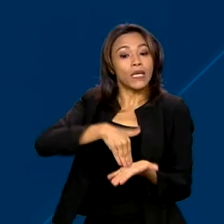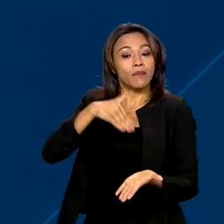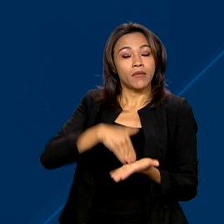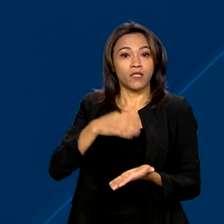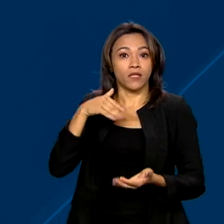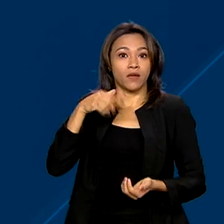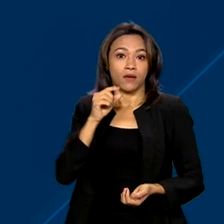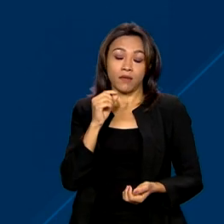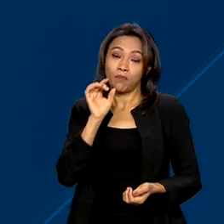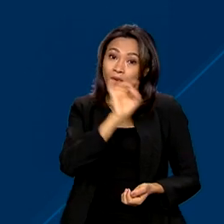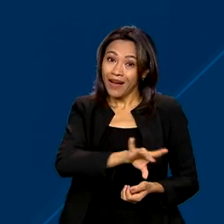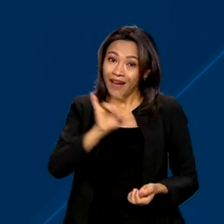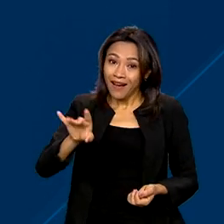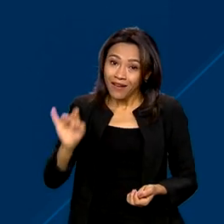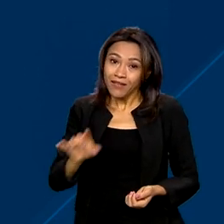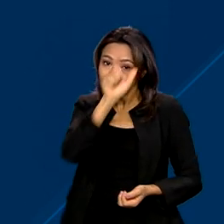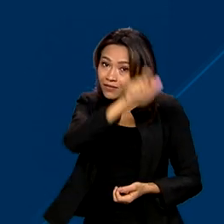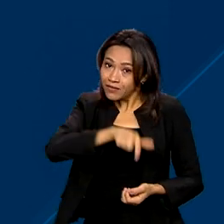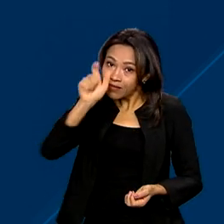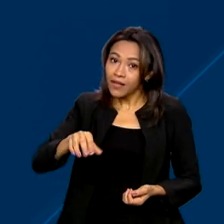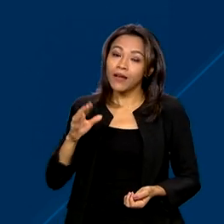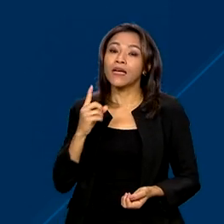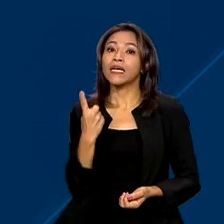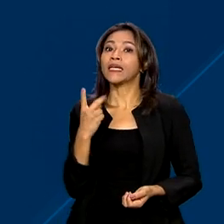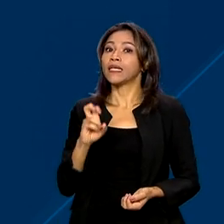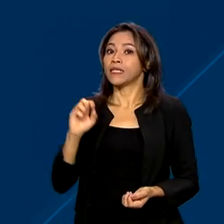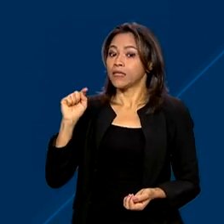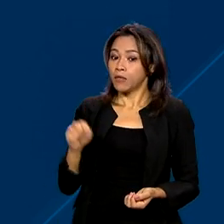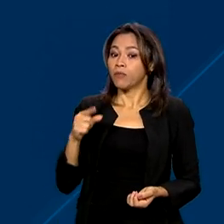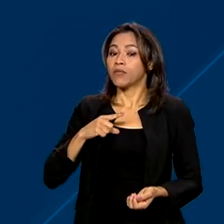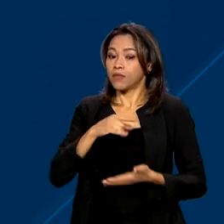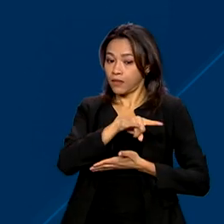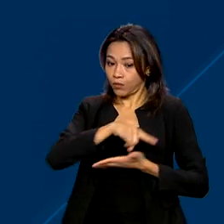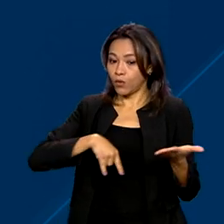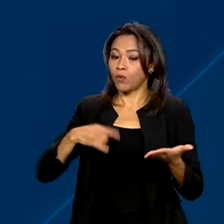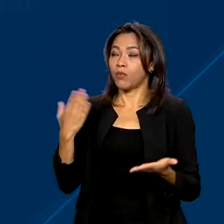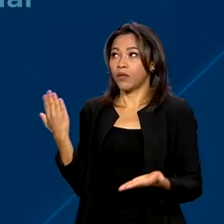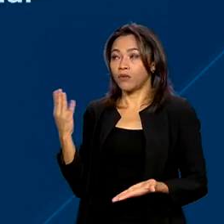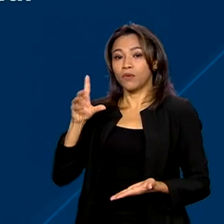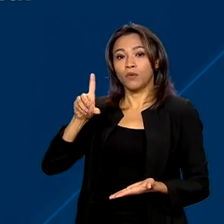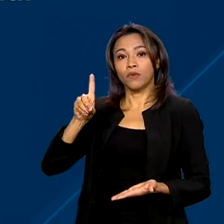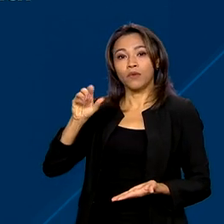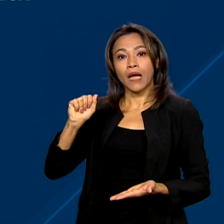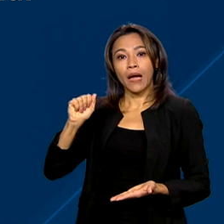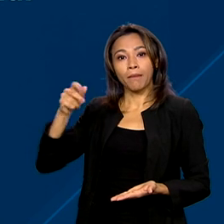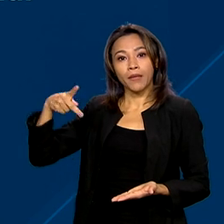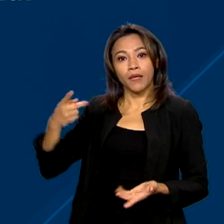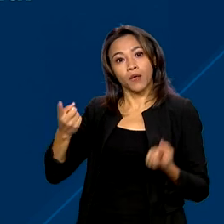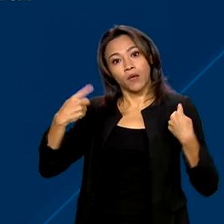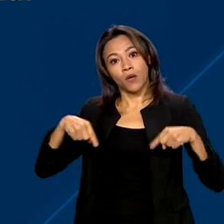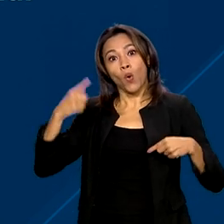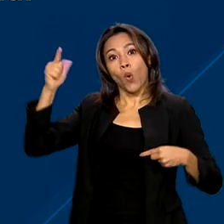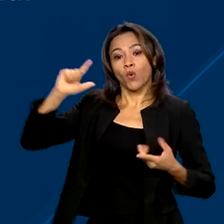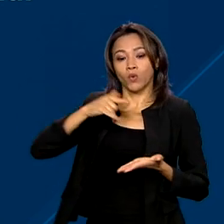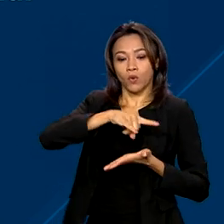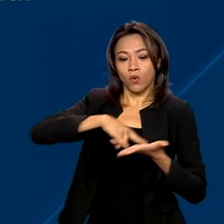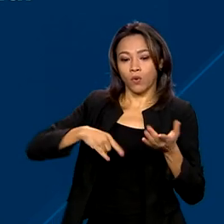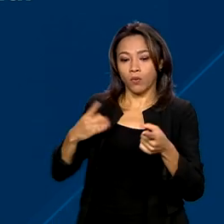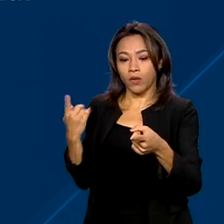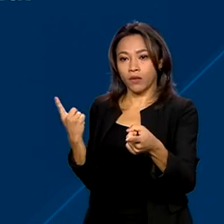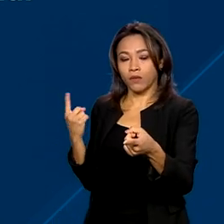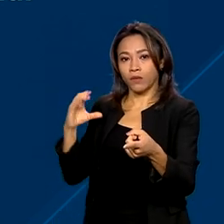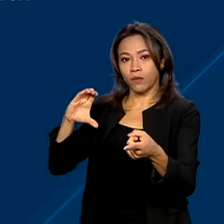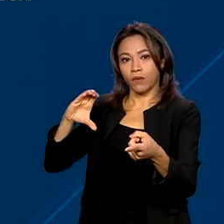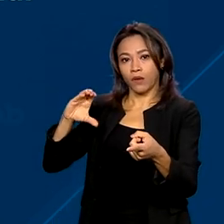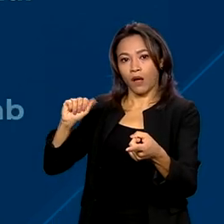agricultor. Os interessados devem ter a DAP, Declaração de Aptidão ao Programa, ou o CAF, Cadastro Nacional da